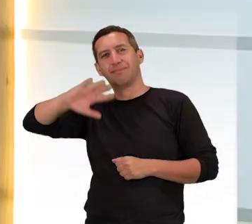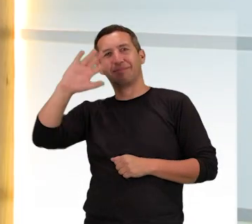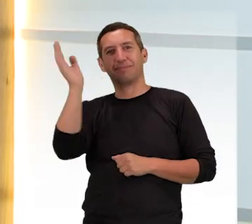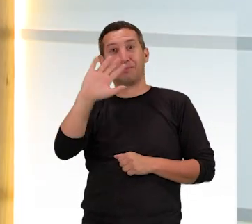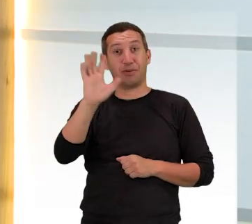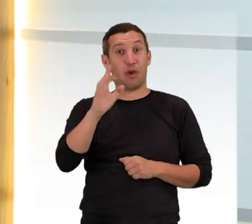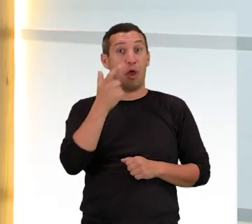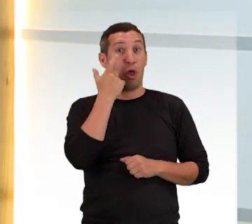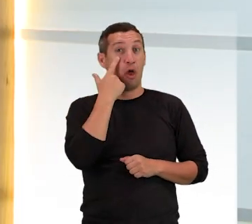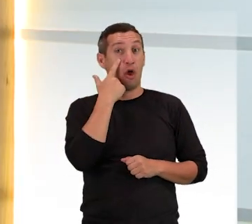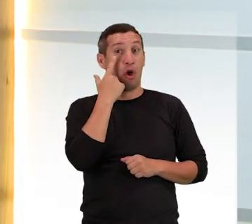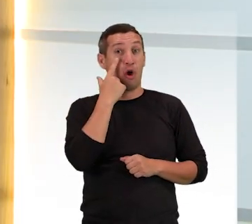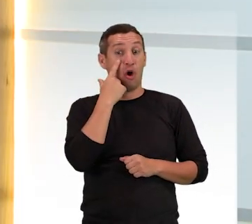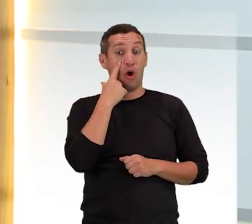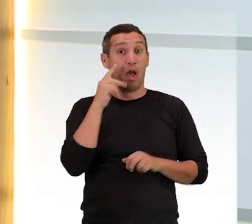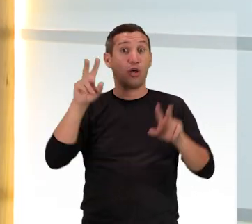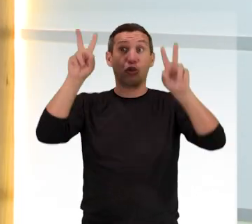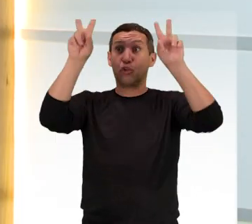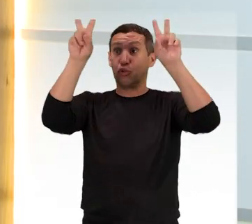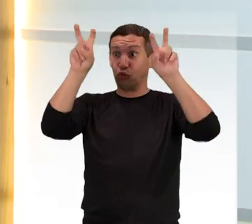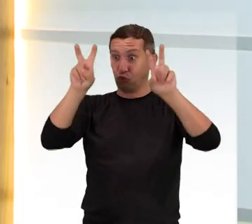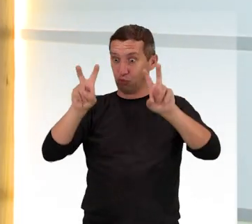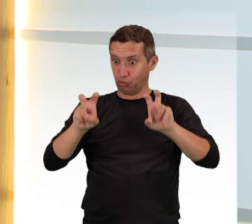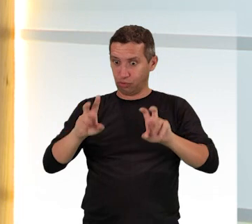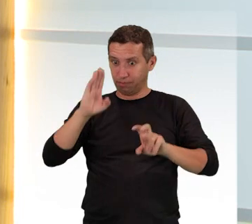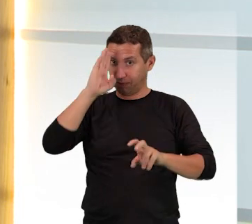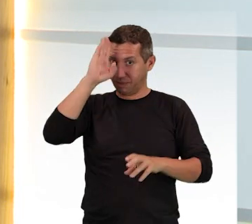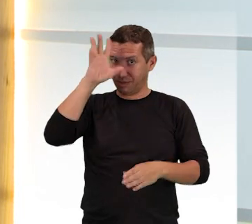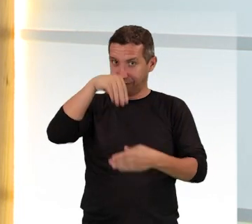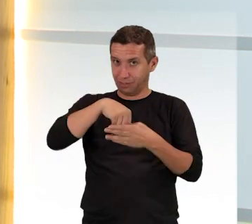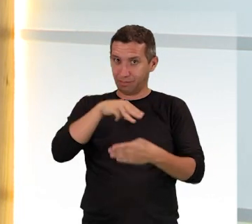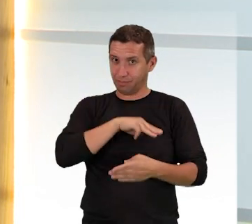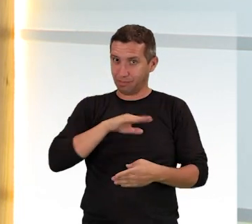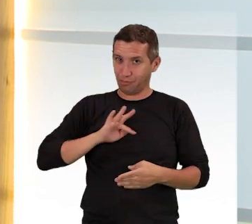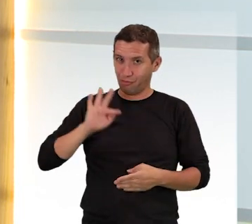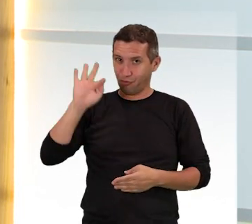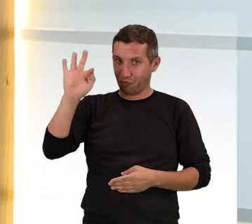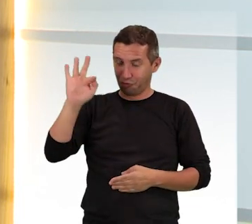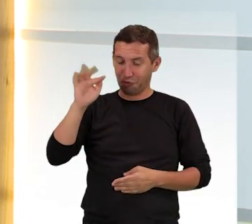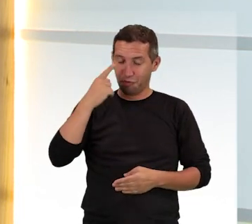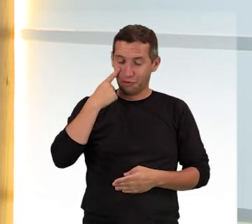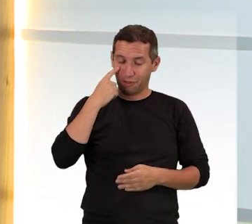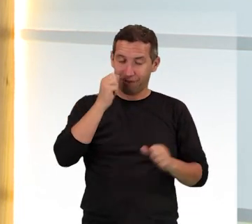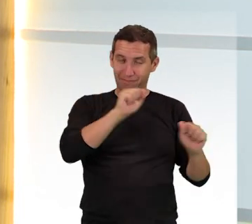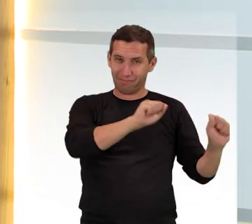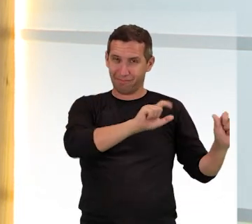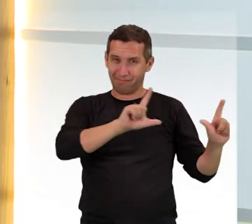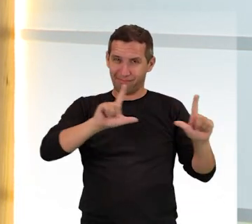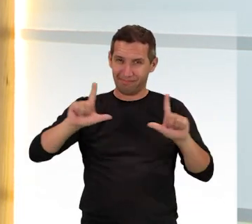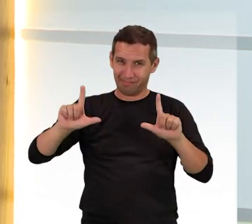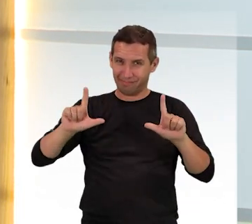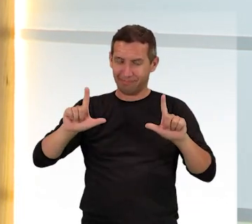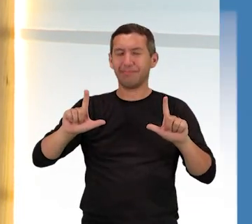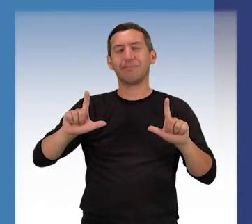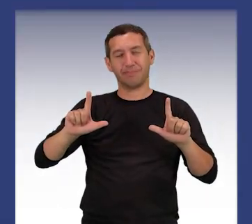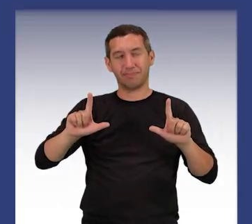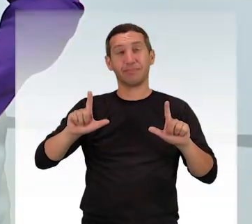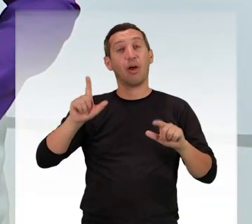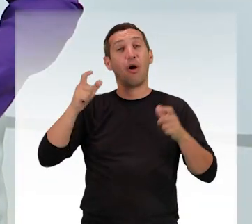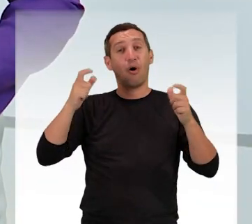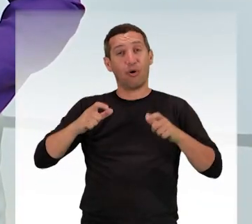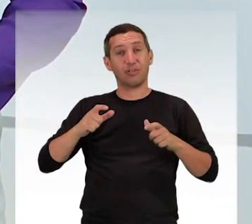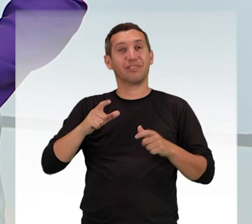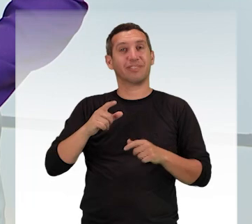Olá, é hora de ficar por dentro dos assuntos que foram destaque no Ministério Público Federal no Redação MPF.